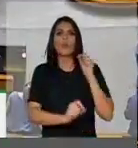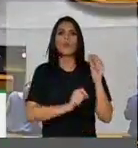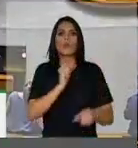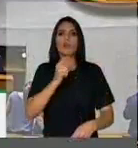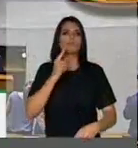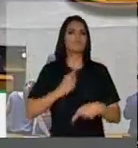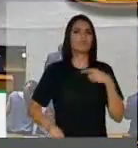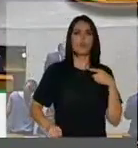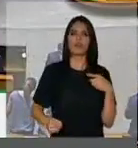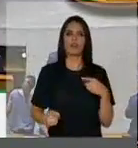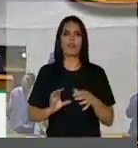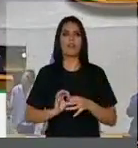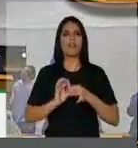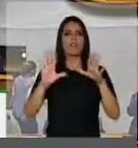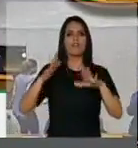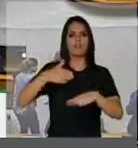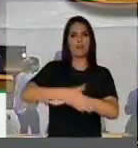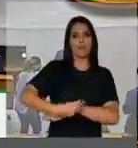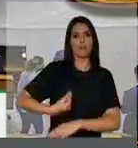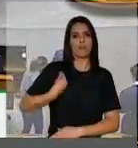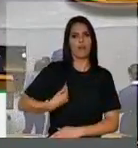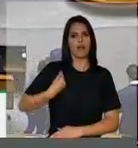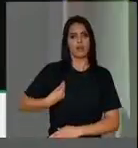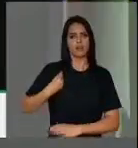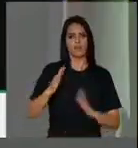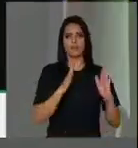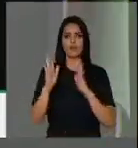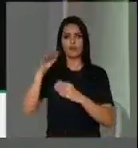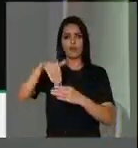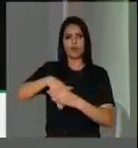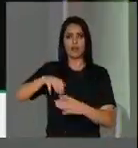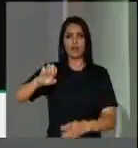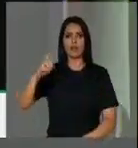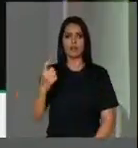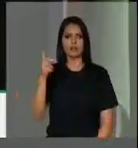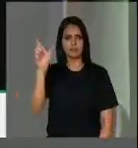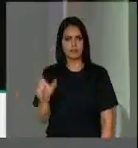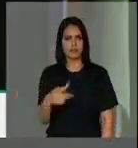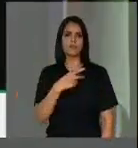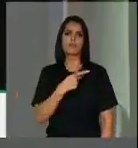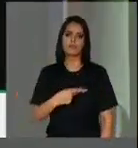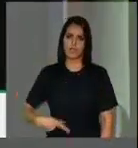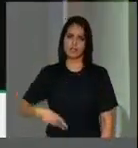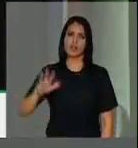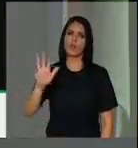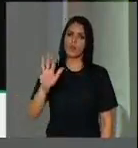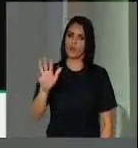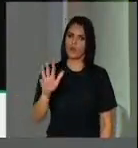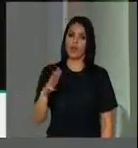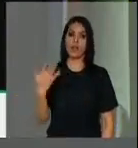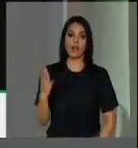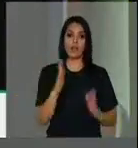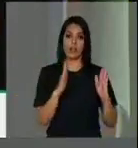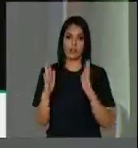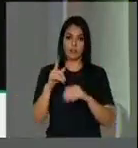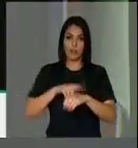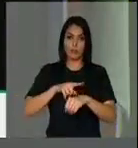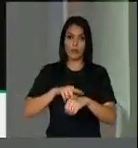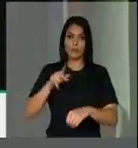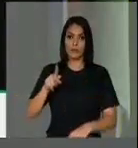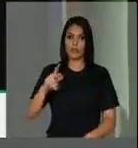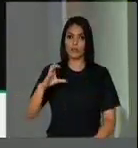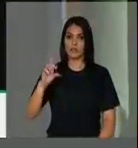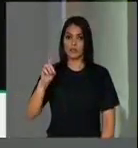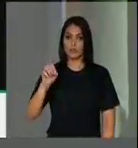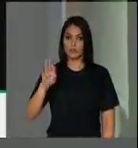impedir a livre participação no processo eleitoral do ex-presidente Lula. Em nosso momento, o Partido Comunista do Brasil,